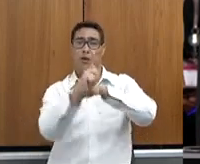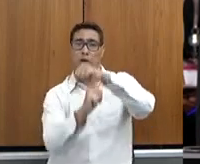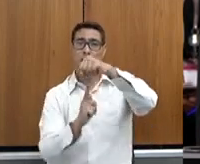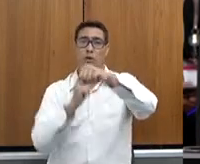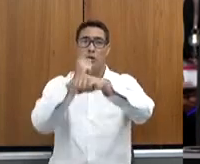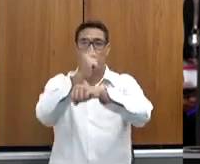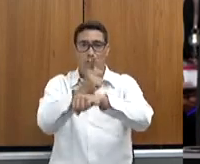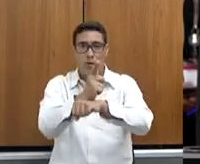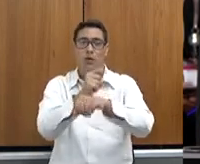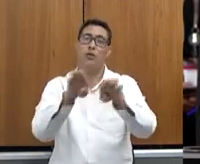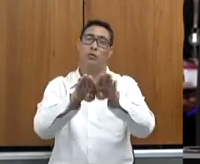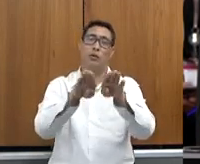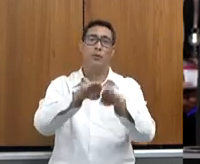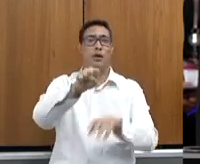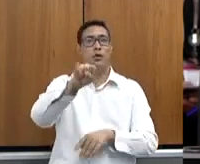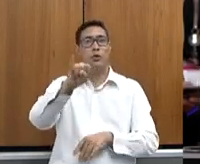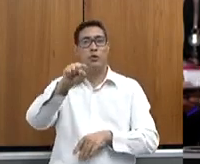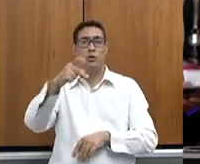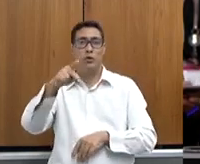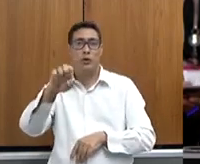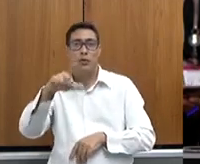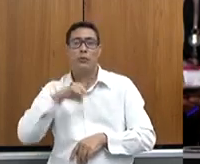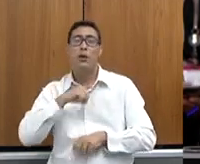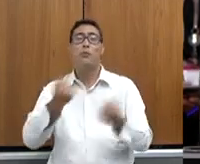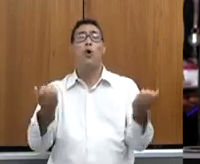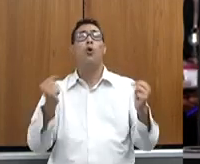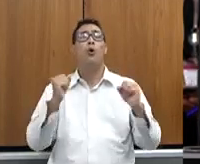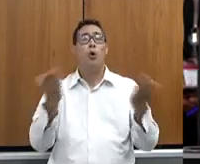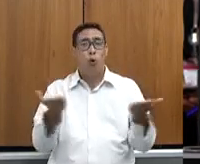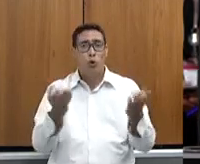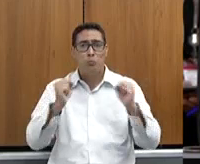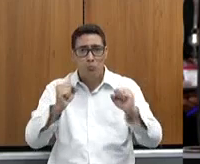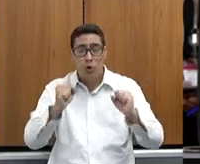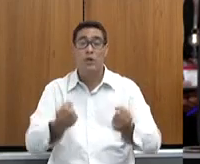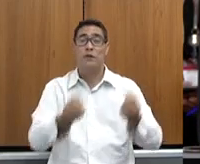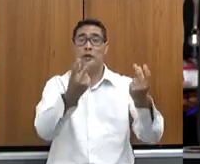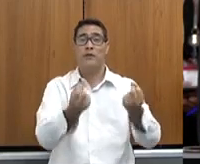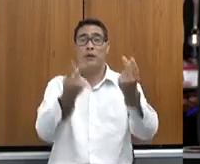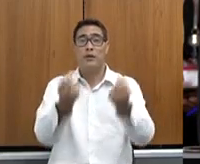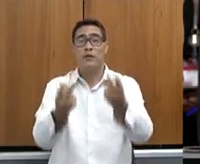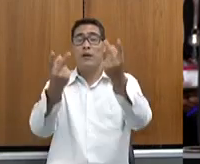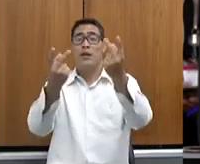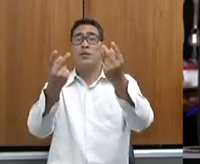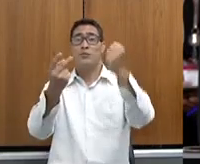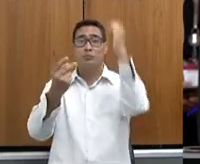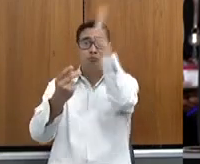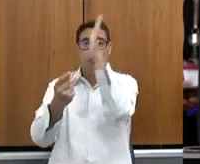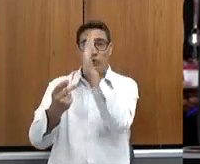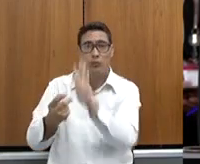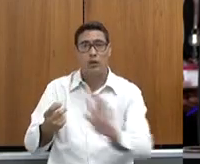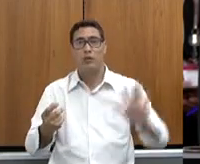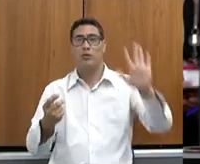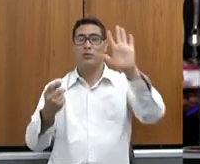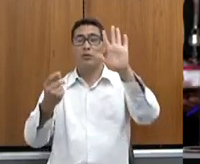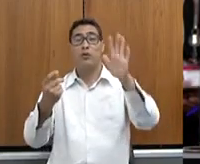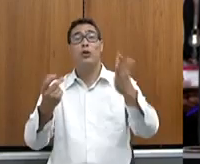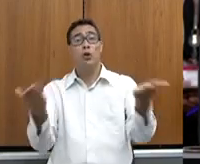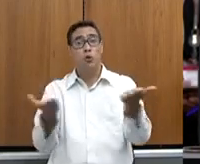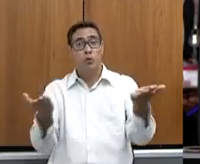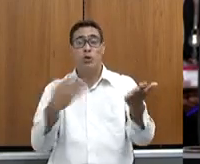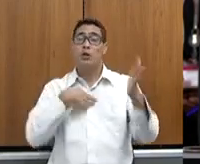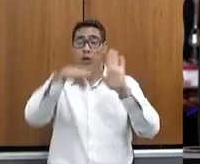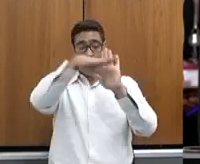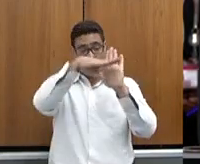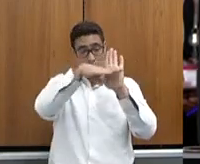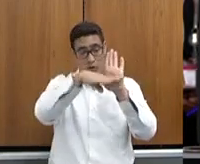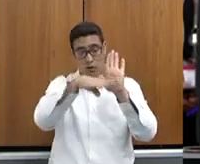questão do SISB, a gente está podendo vender esses produtos hoje no Brasil inteiro. E o principal instrumento que nós temos é o regulamento técnico